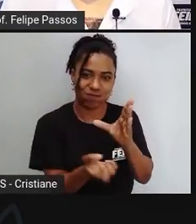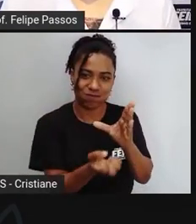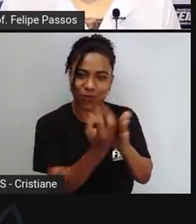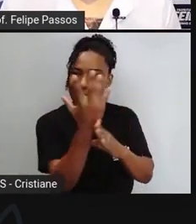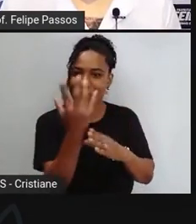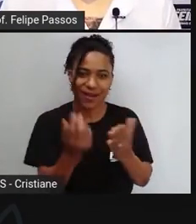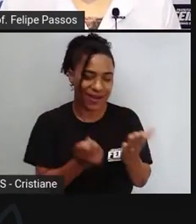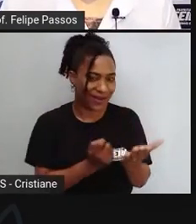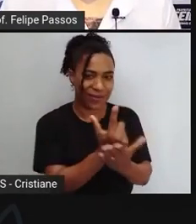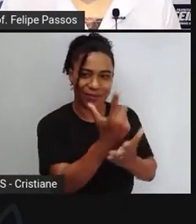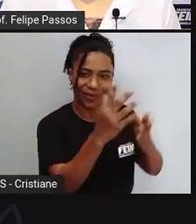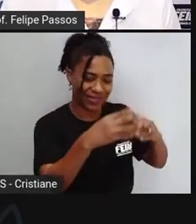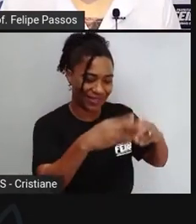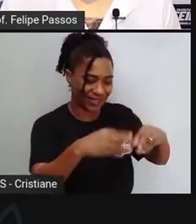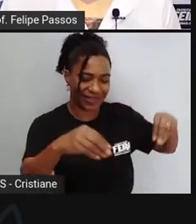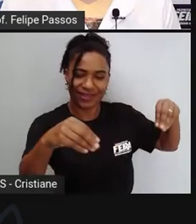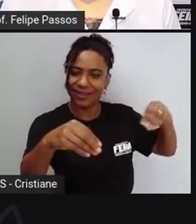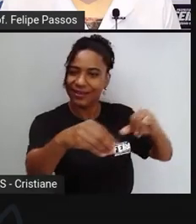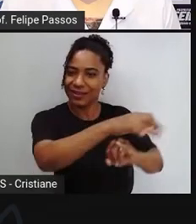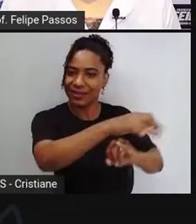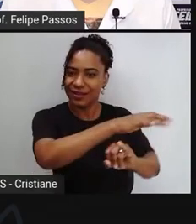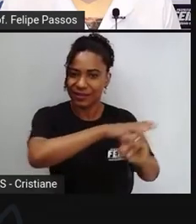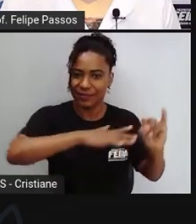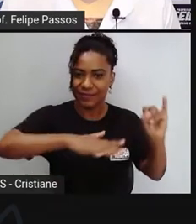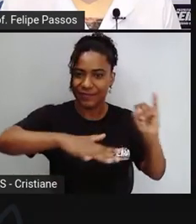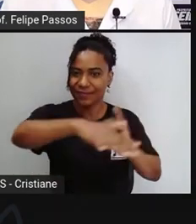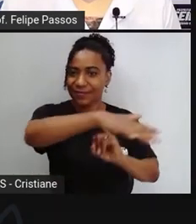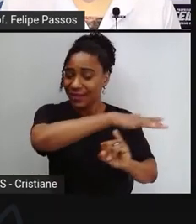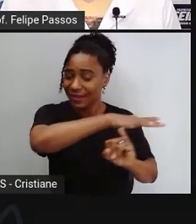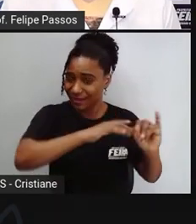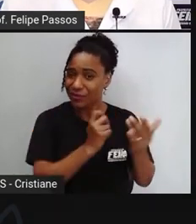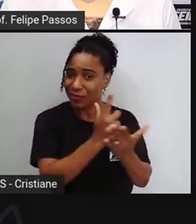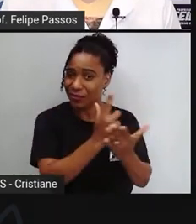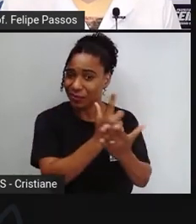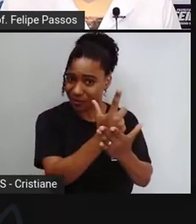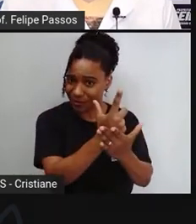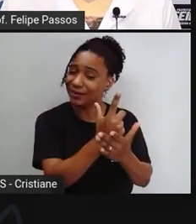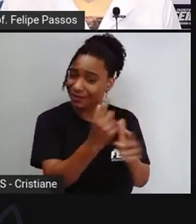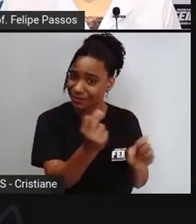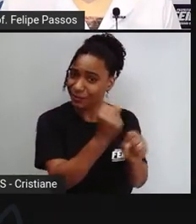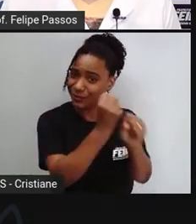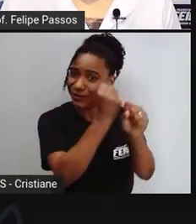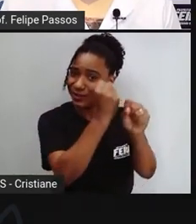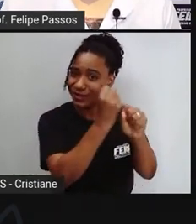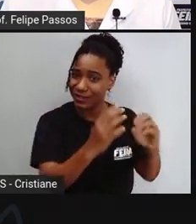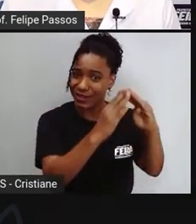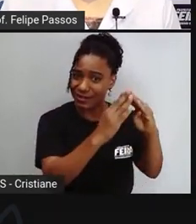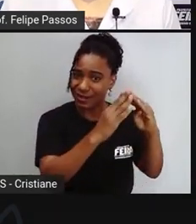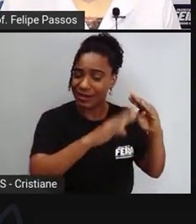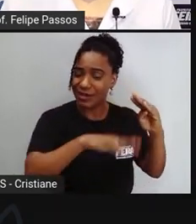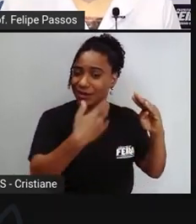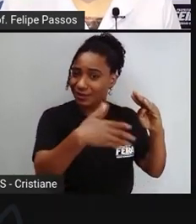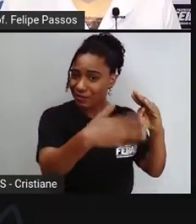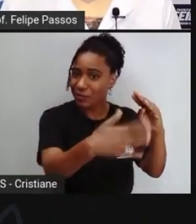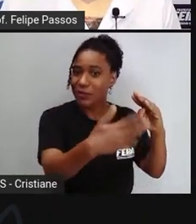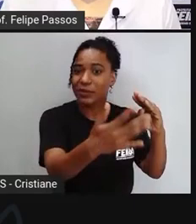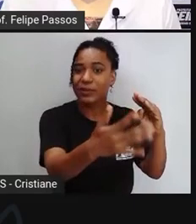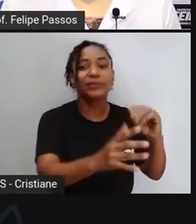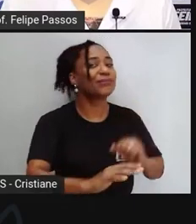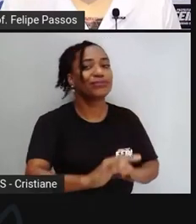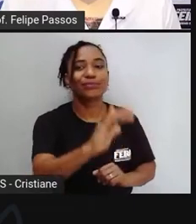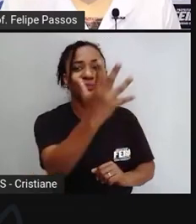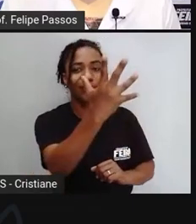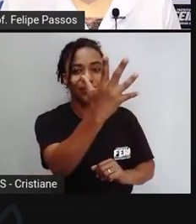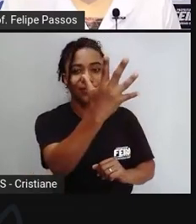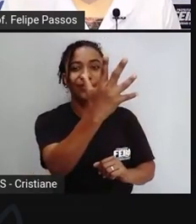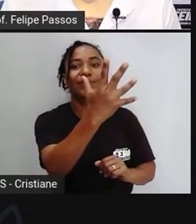aqui nessa ilha? E de repente a natureza nos mostra que o Cumbre